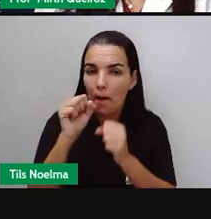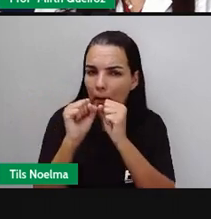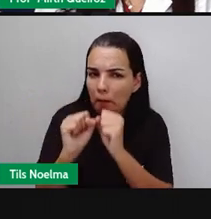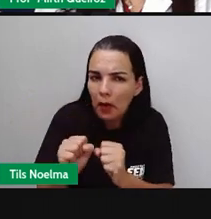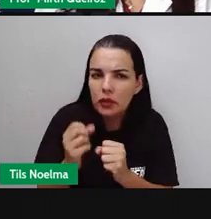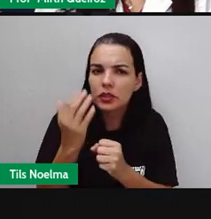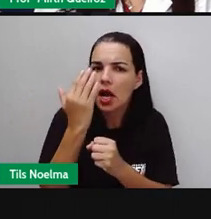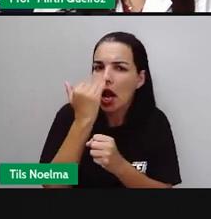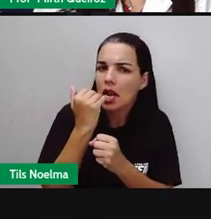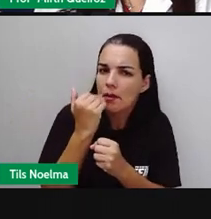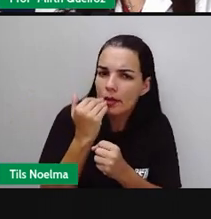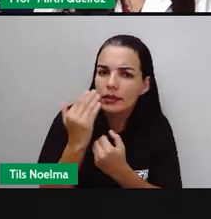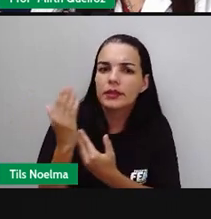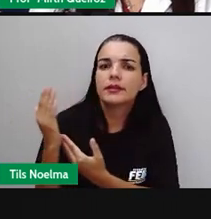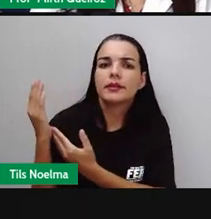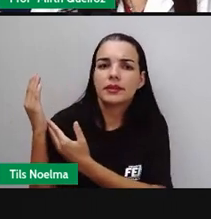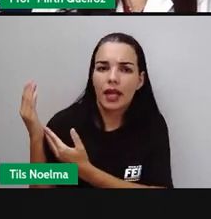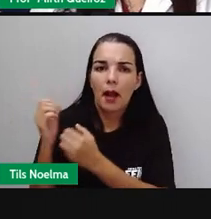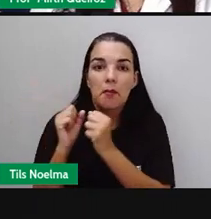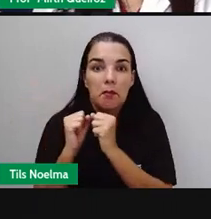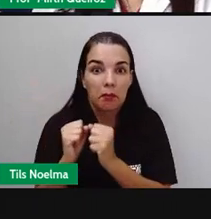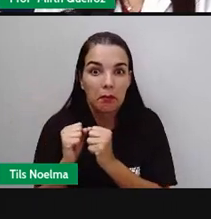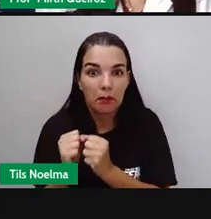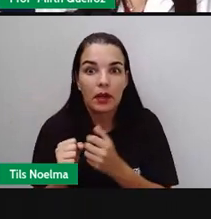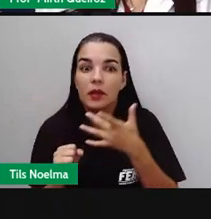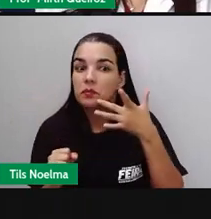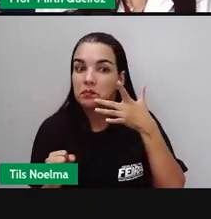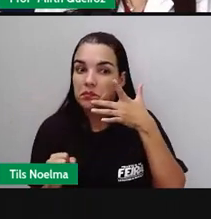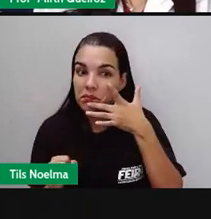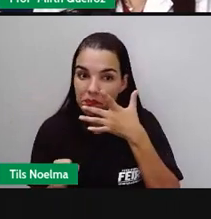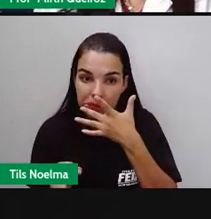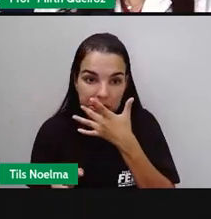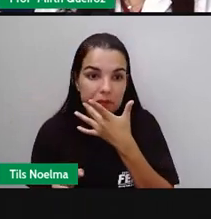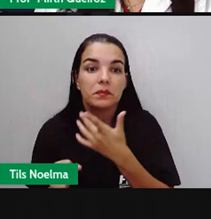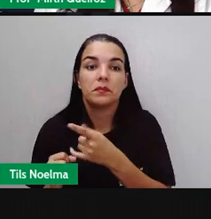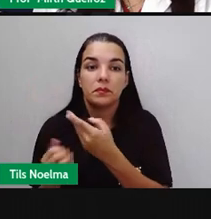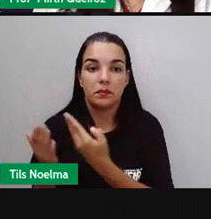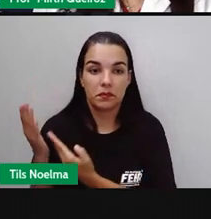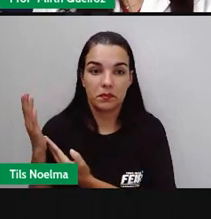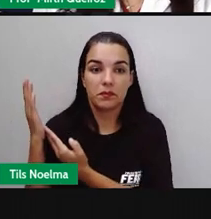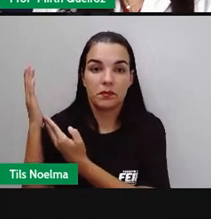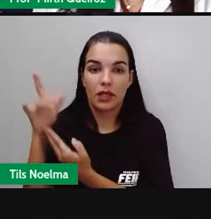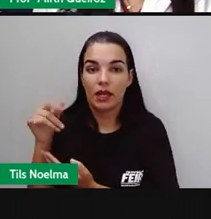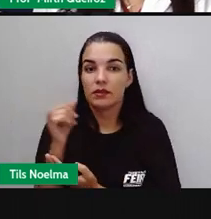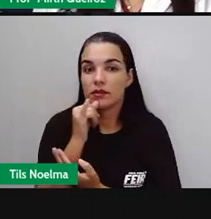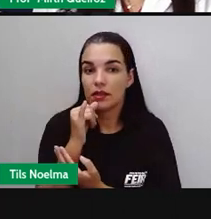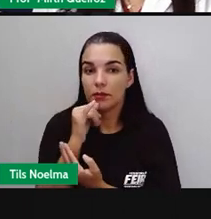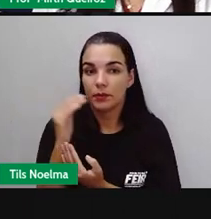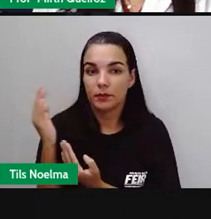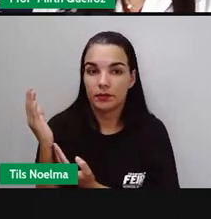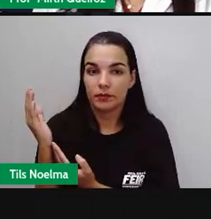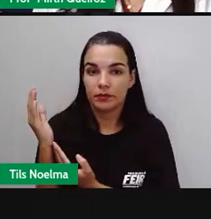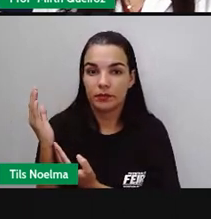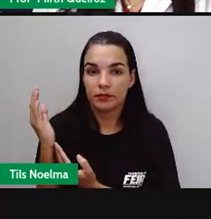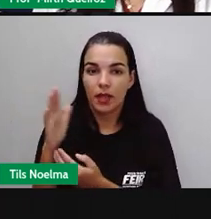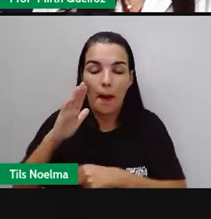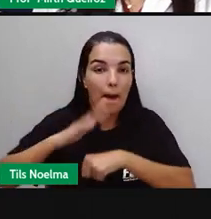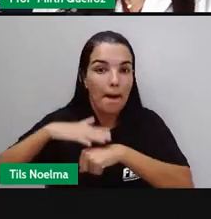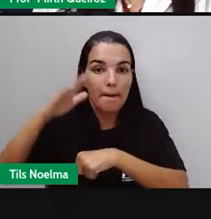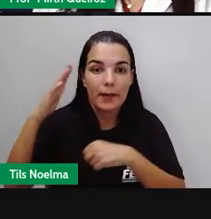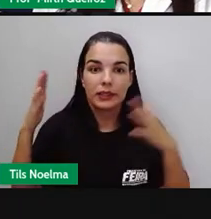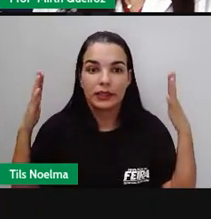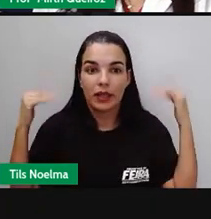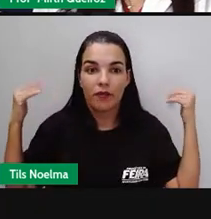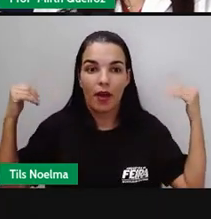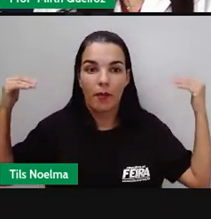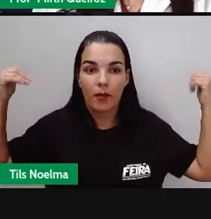em diversos pratos. Como a gente tem aí alguns dos exemplos desses cogumelos. O mais famoso aí